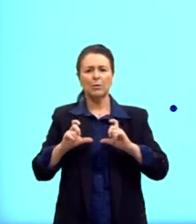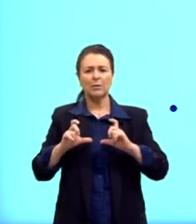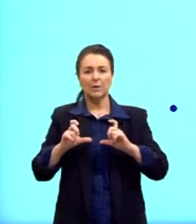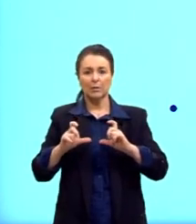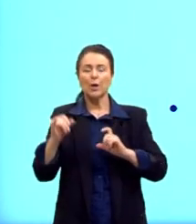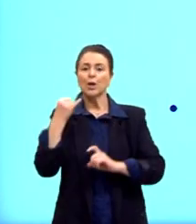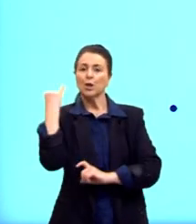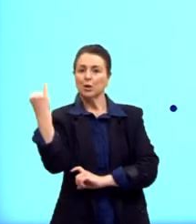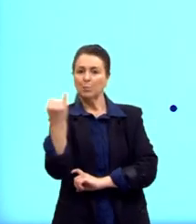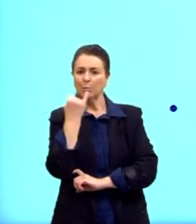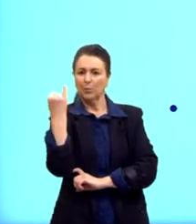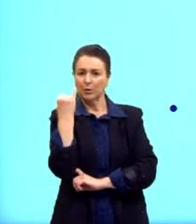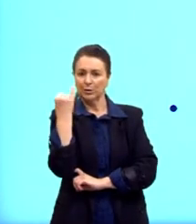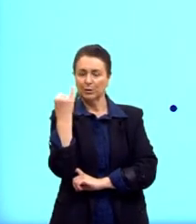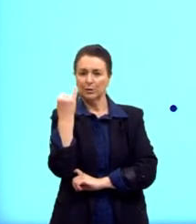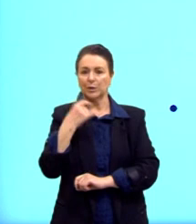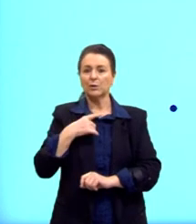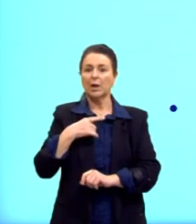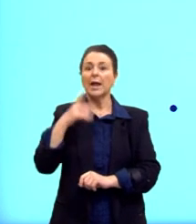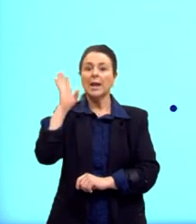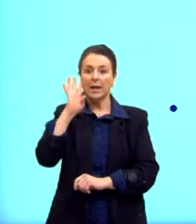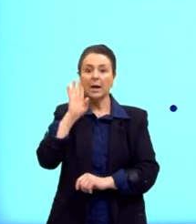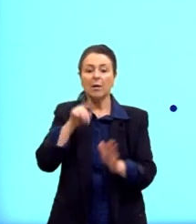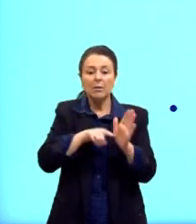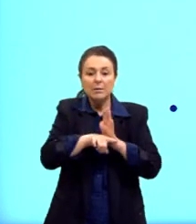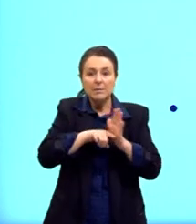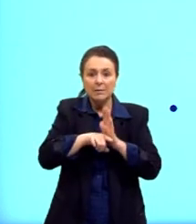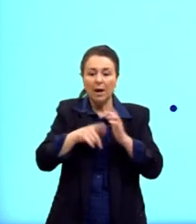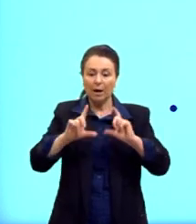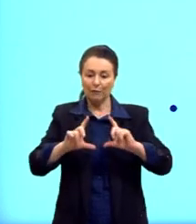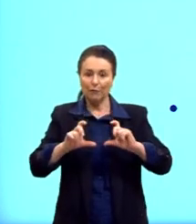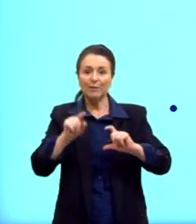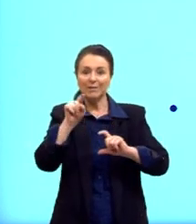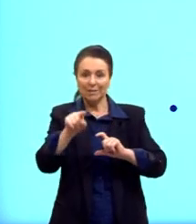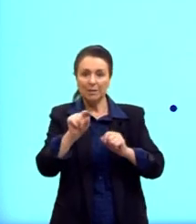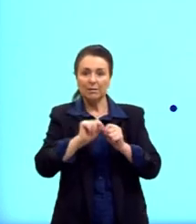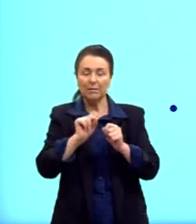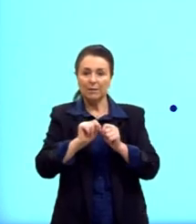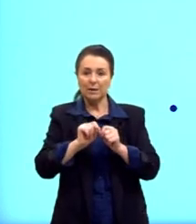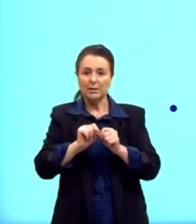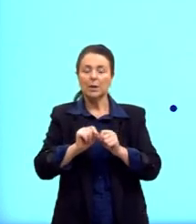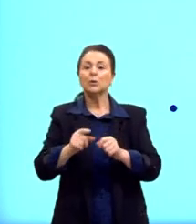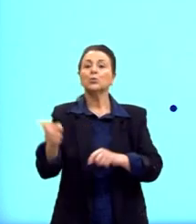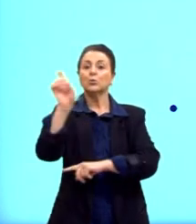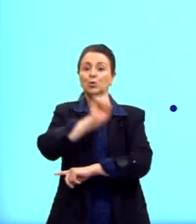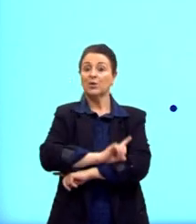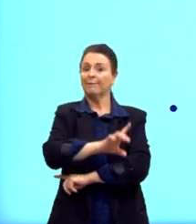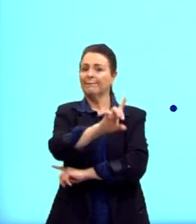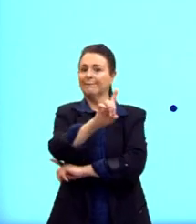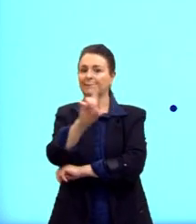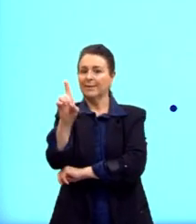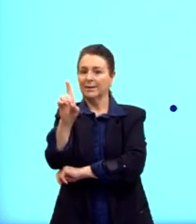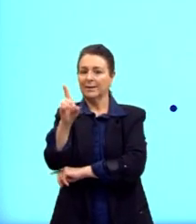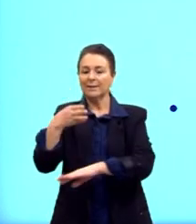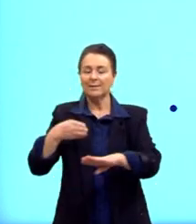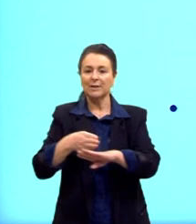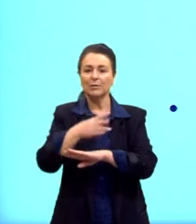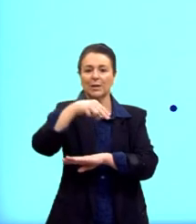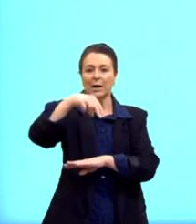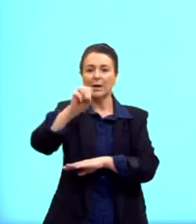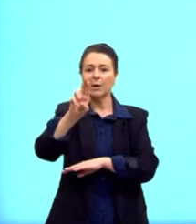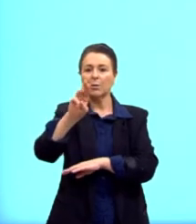Kappa, é legal pesquisar as fotos dele, que ele fotografa o dia D. da invasão da Normandia.